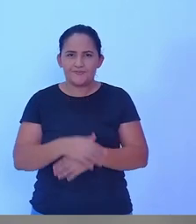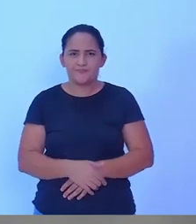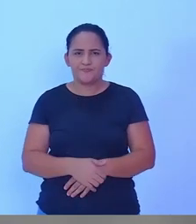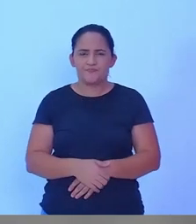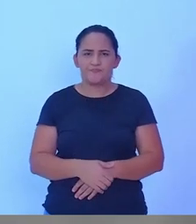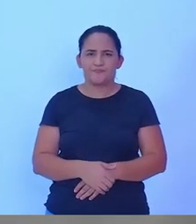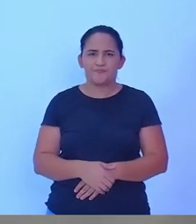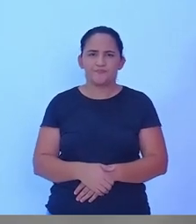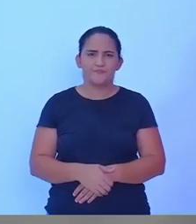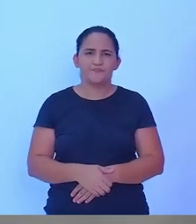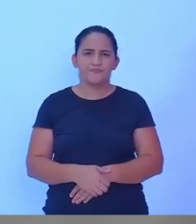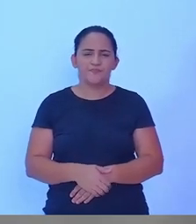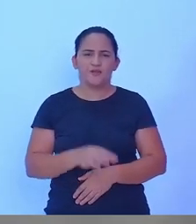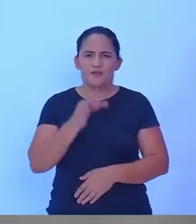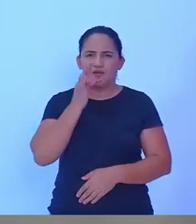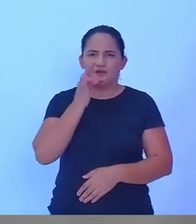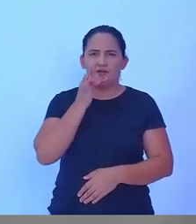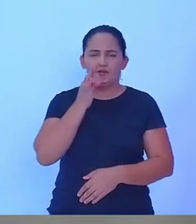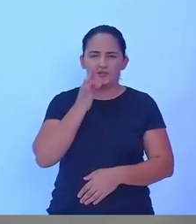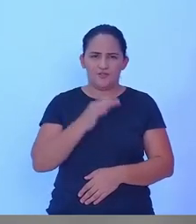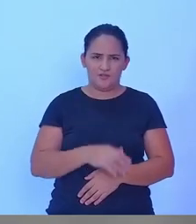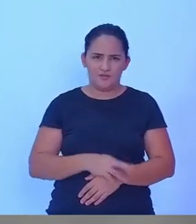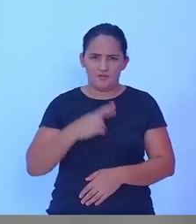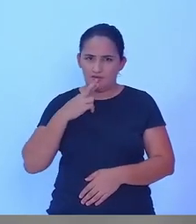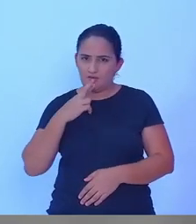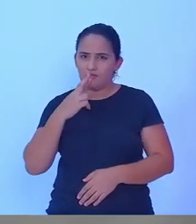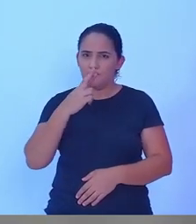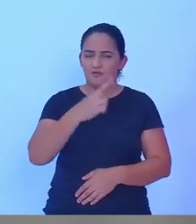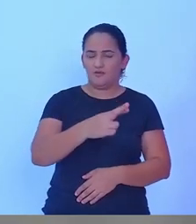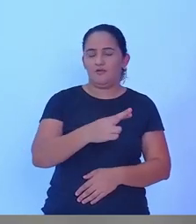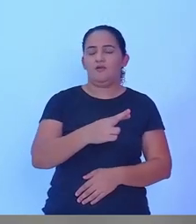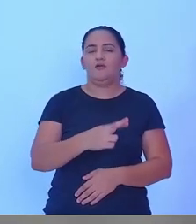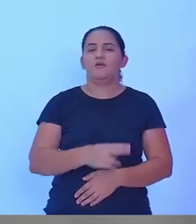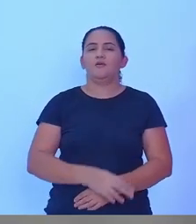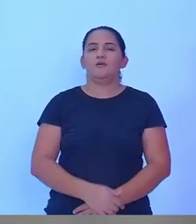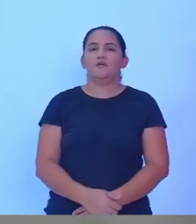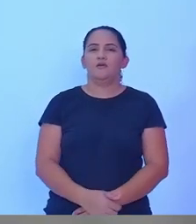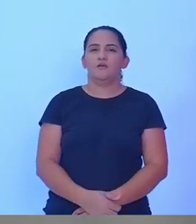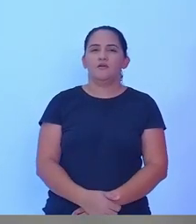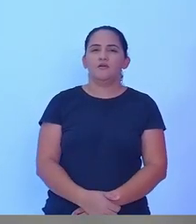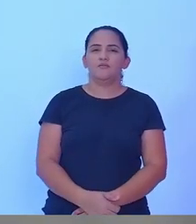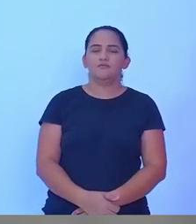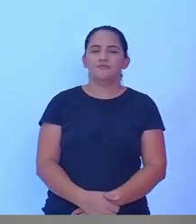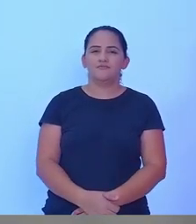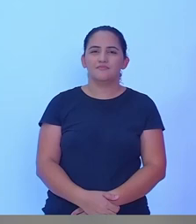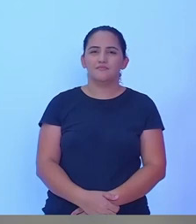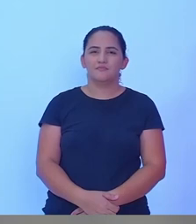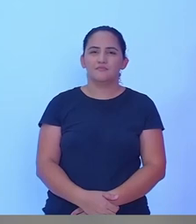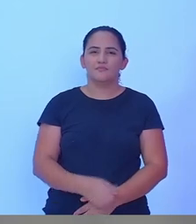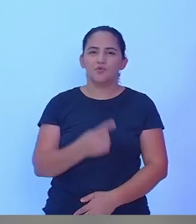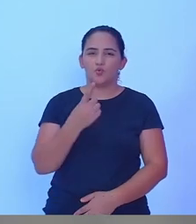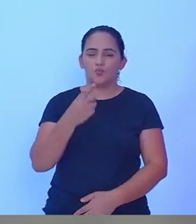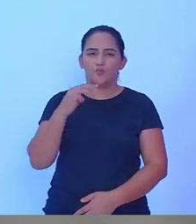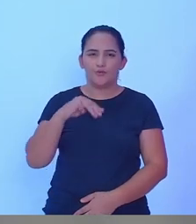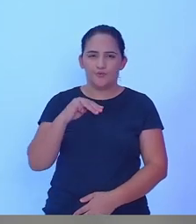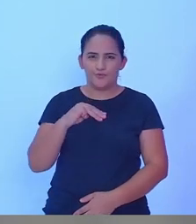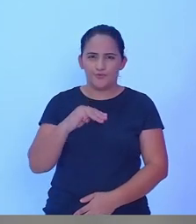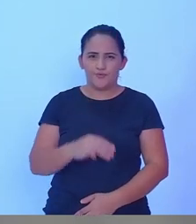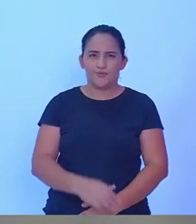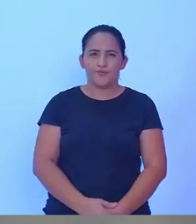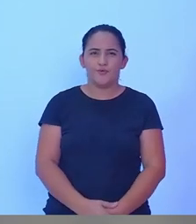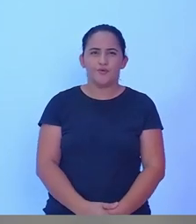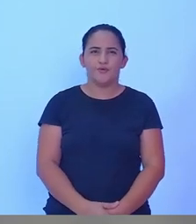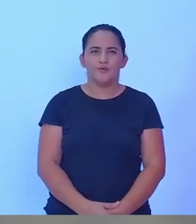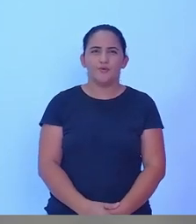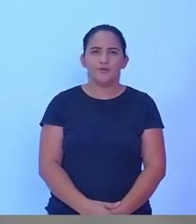Agora, Tiago Moreira terá a réplica de um minuto para o